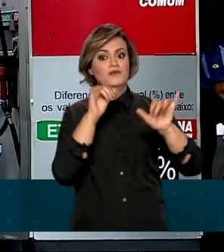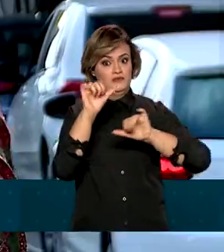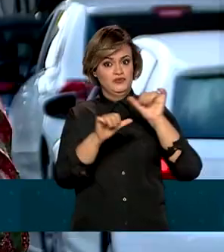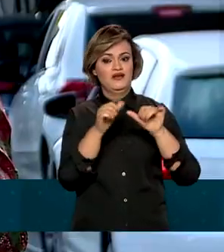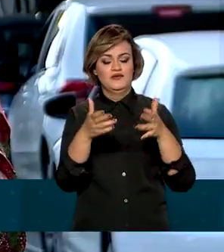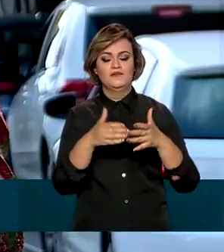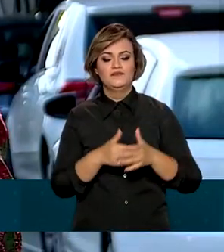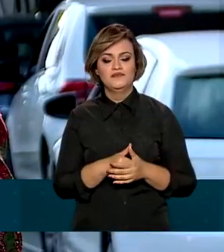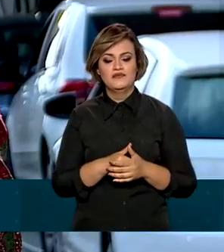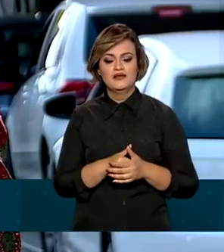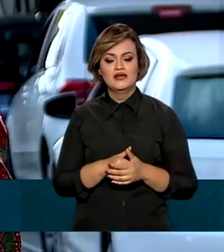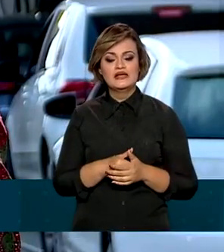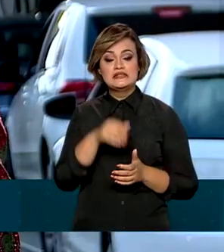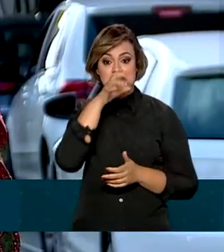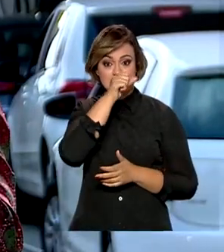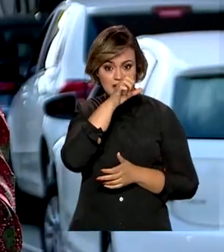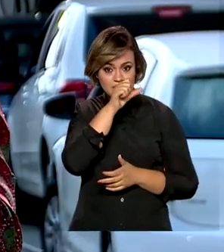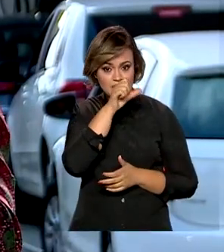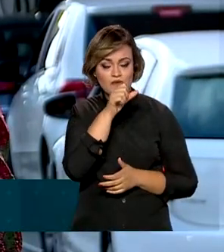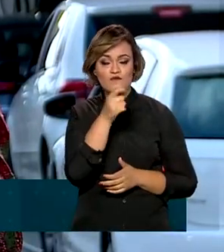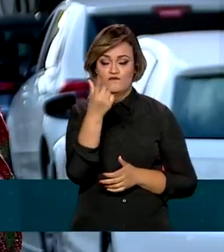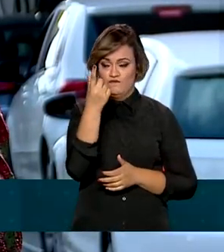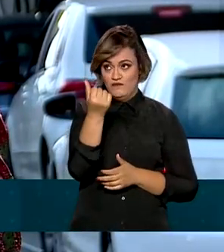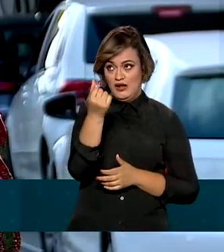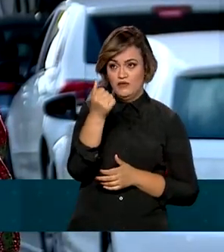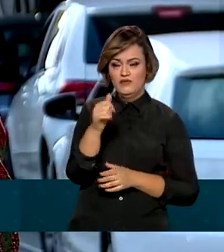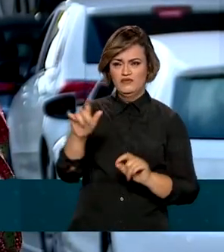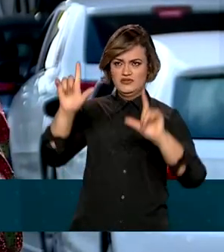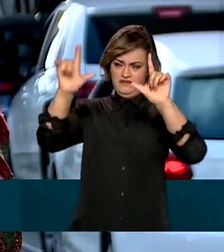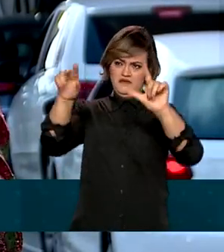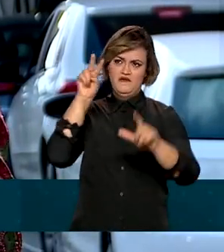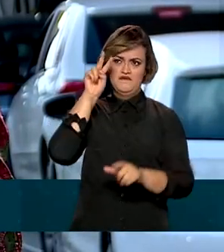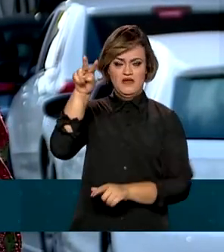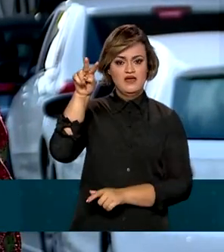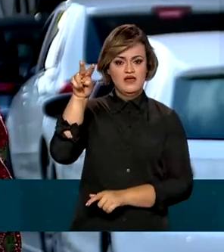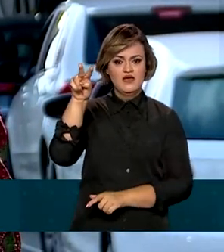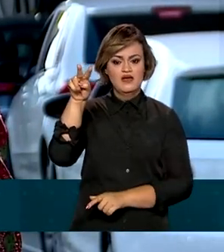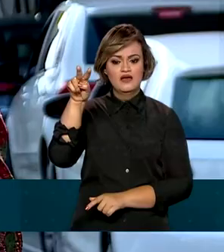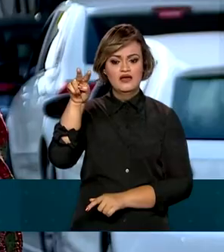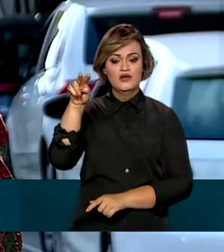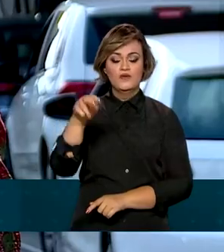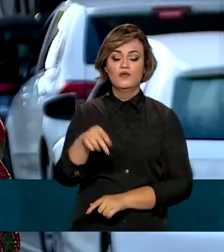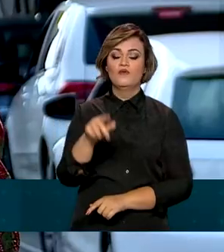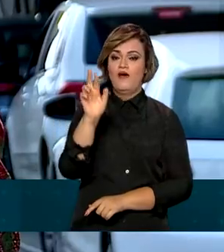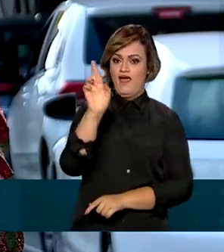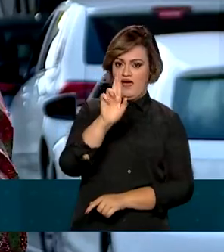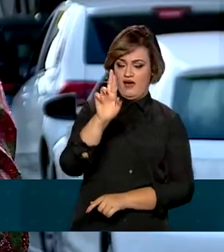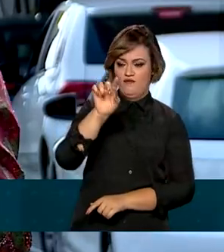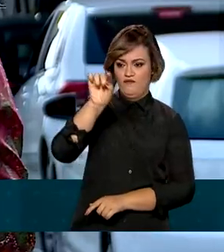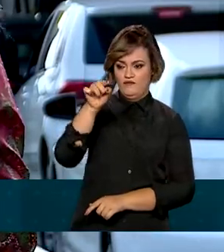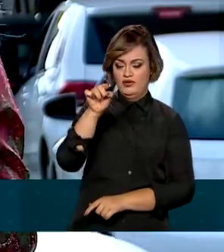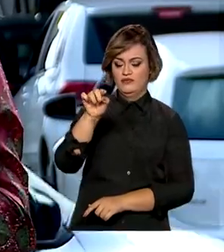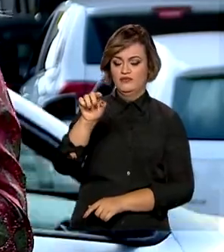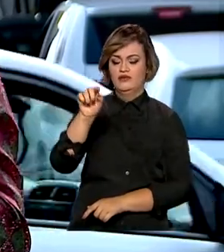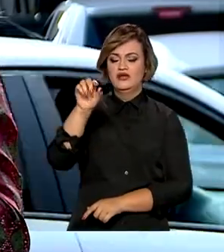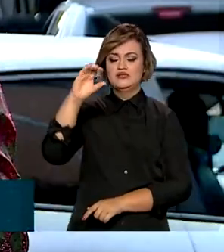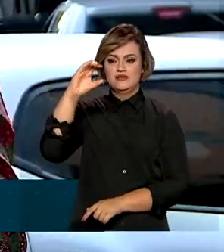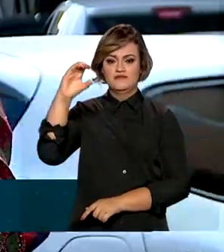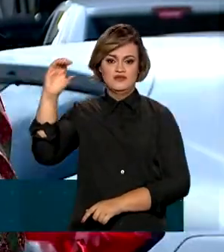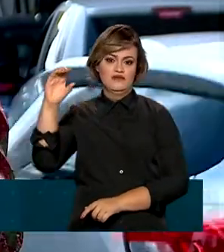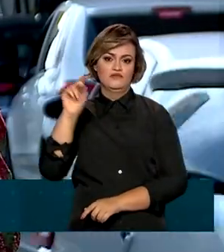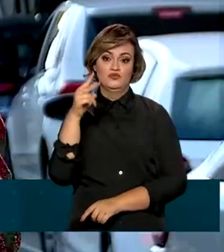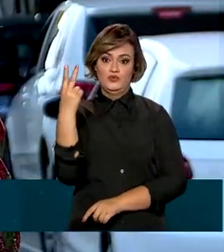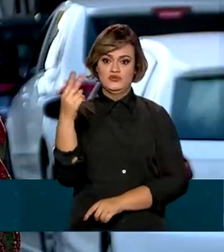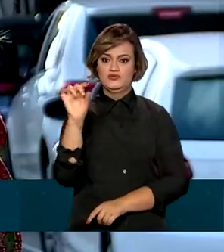mudar. A partir desse sábado, o preço dos combustíveis deverá ser exibido com dois dígitos, tanto no painel de